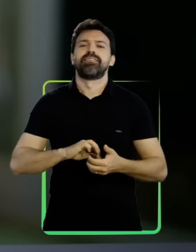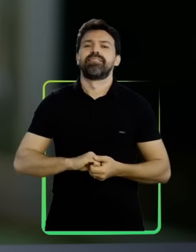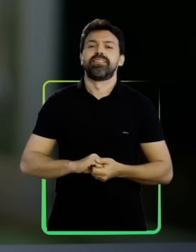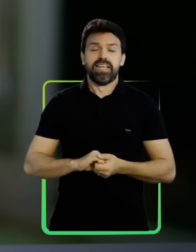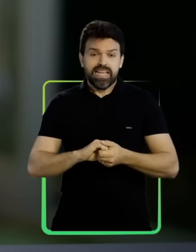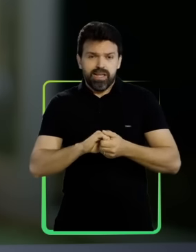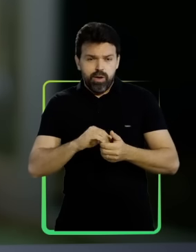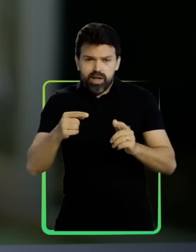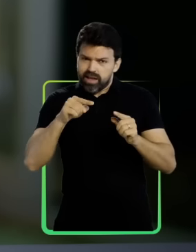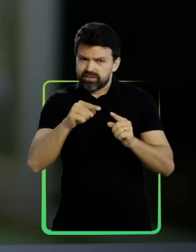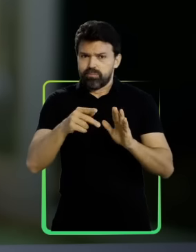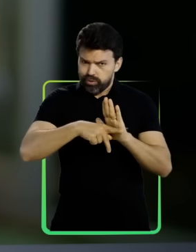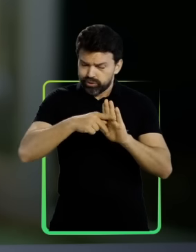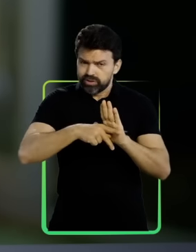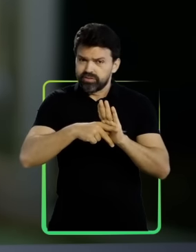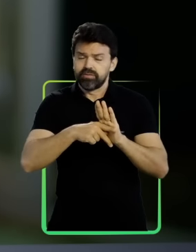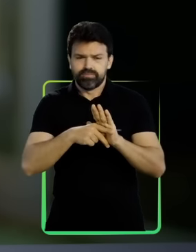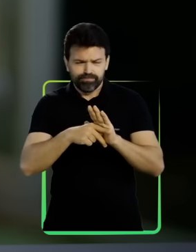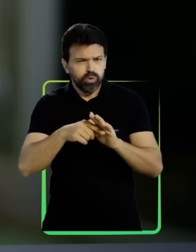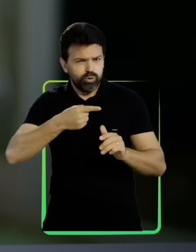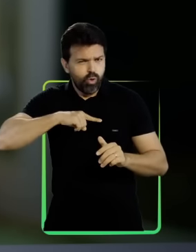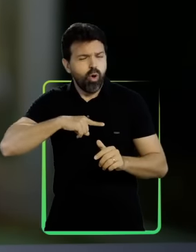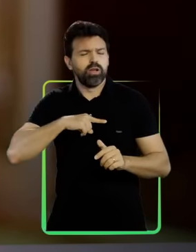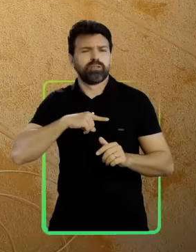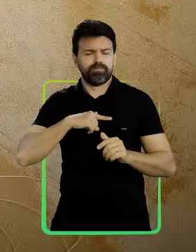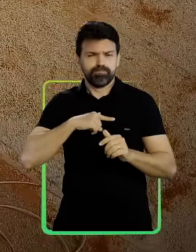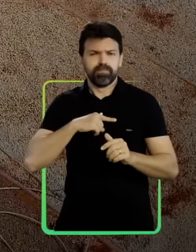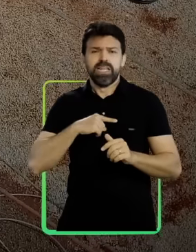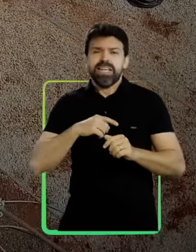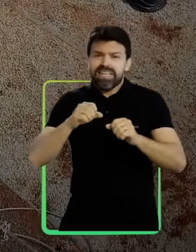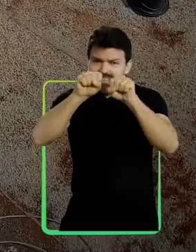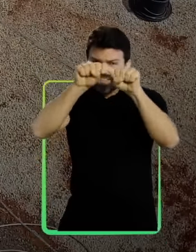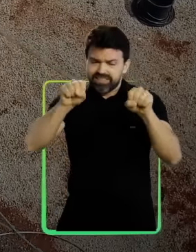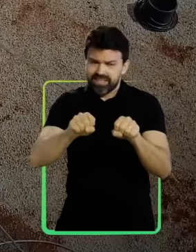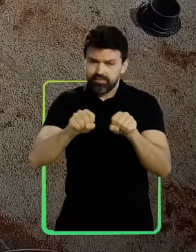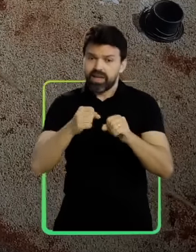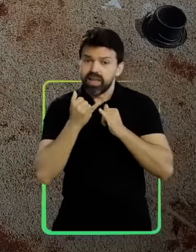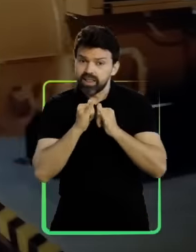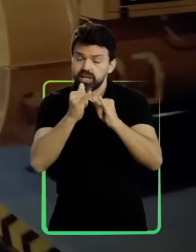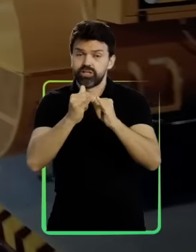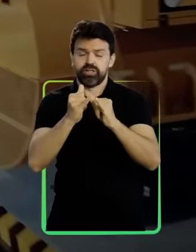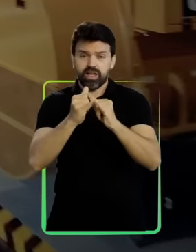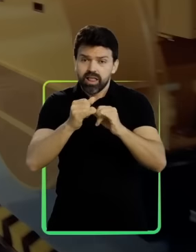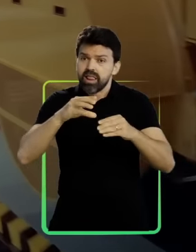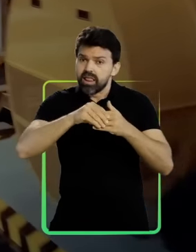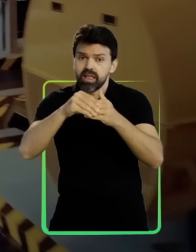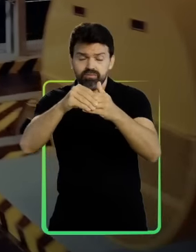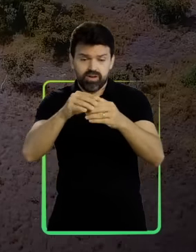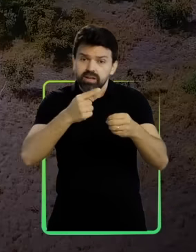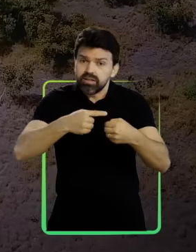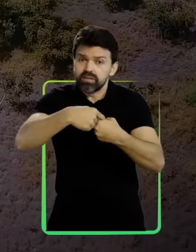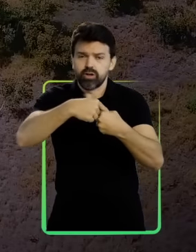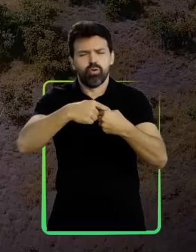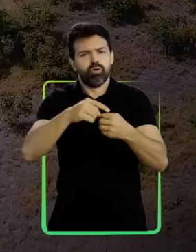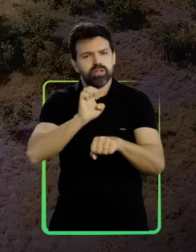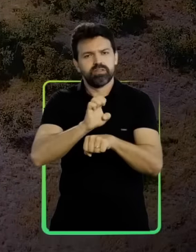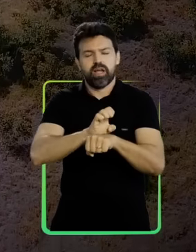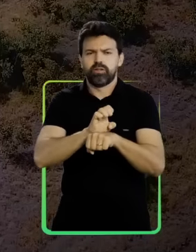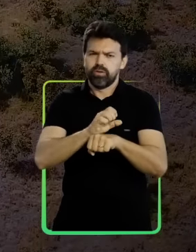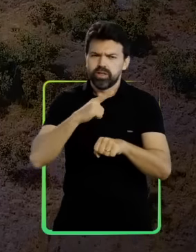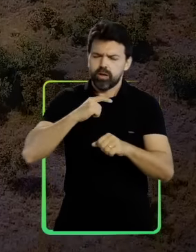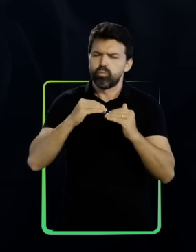Com energia de qualidade, nós vamos ampliar o sistema de energia para o interior do estado. Com mais